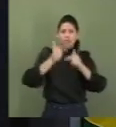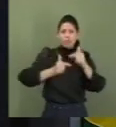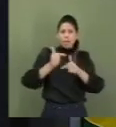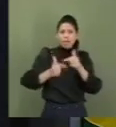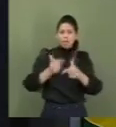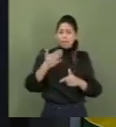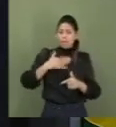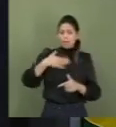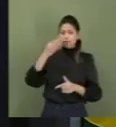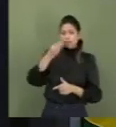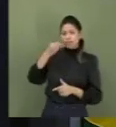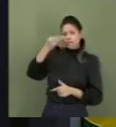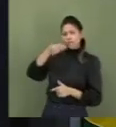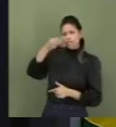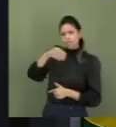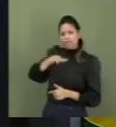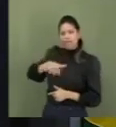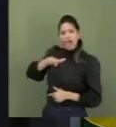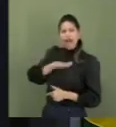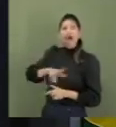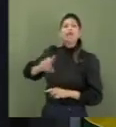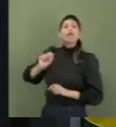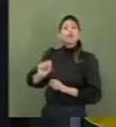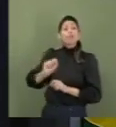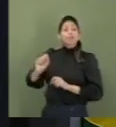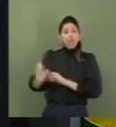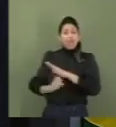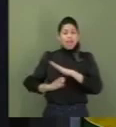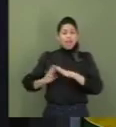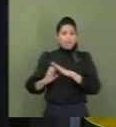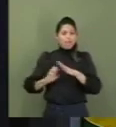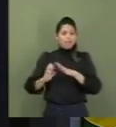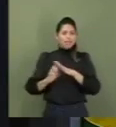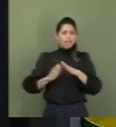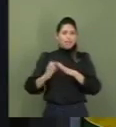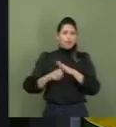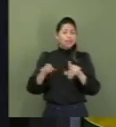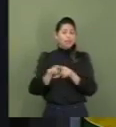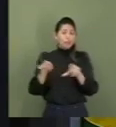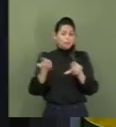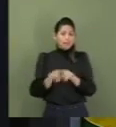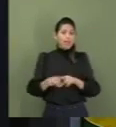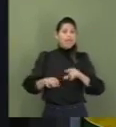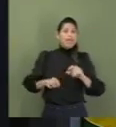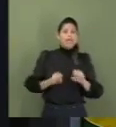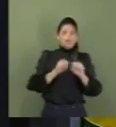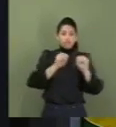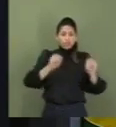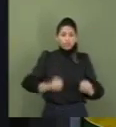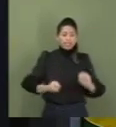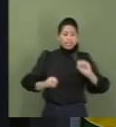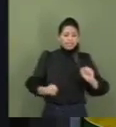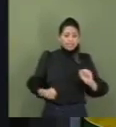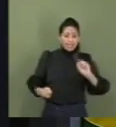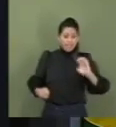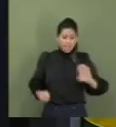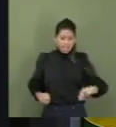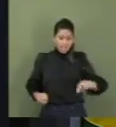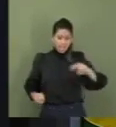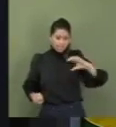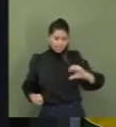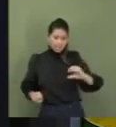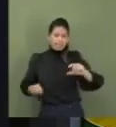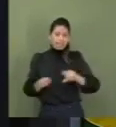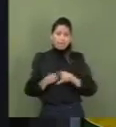experiência de vida na área empresarial e como ex-dirigente do sistema CNC SESC-SENAC, não vejo